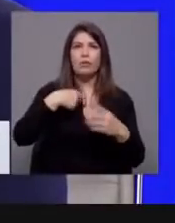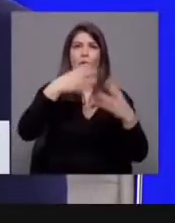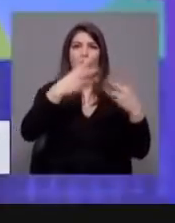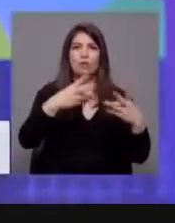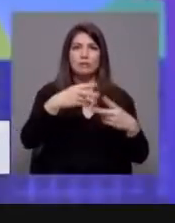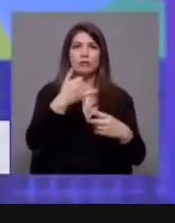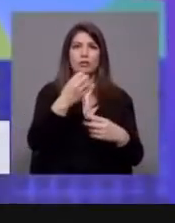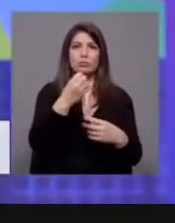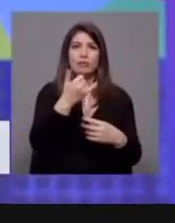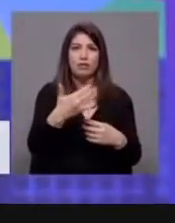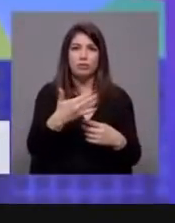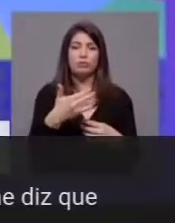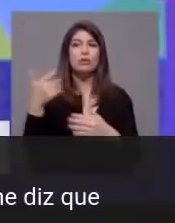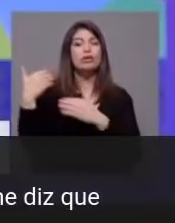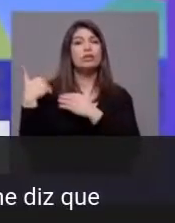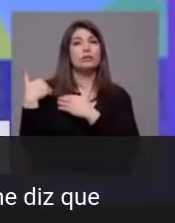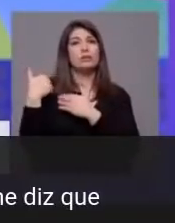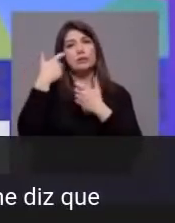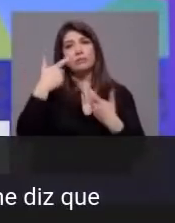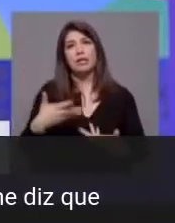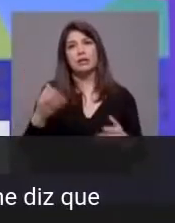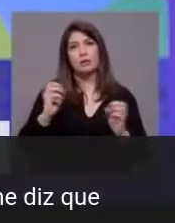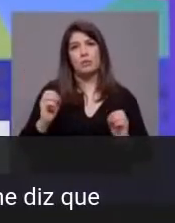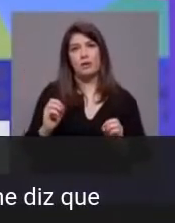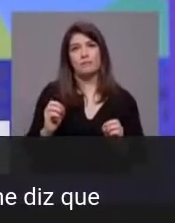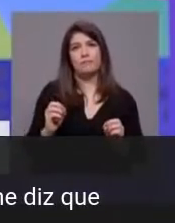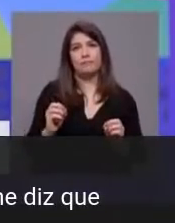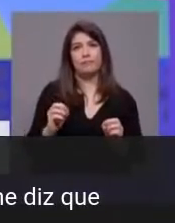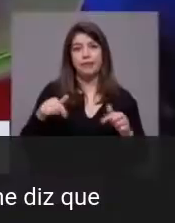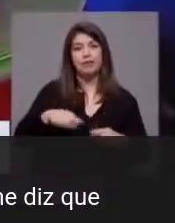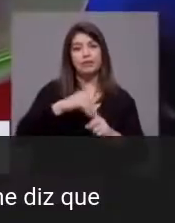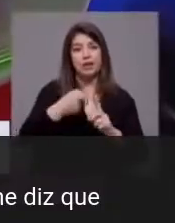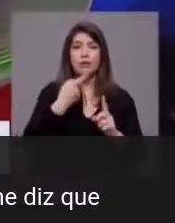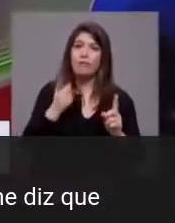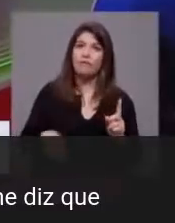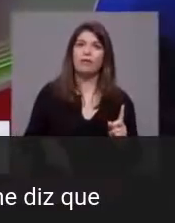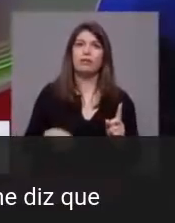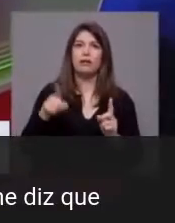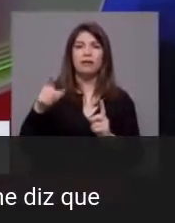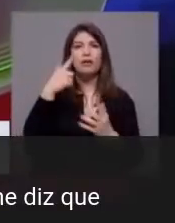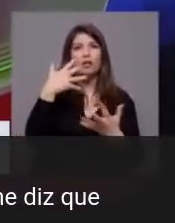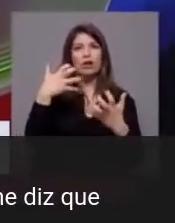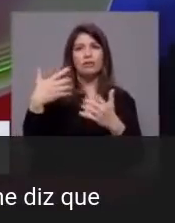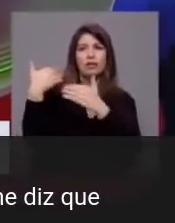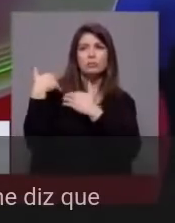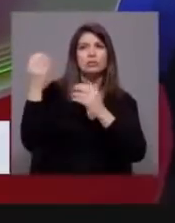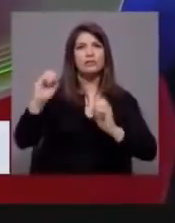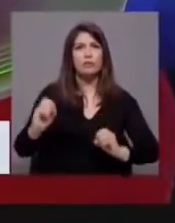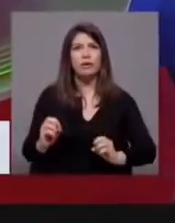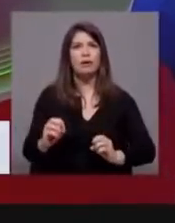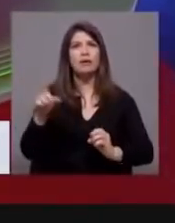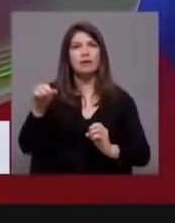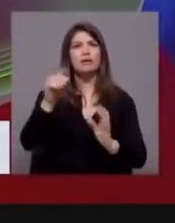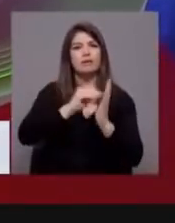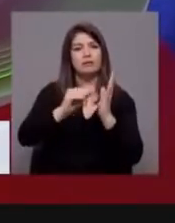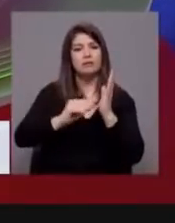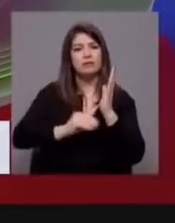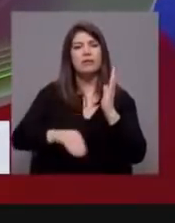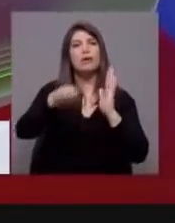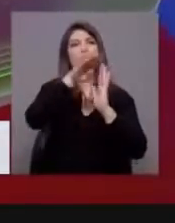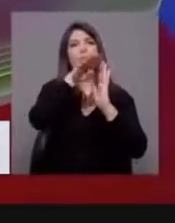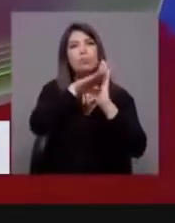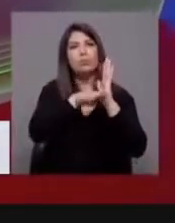responsável. E voltou a não ter este ano que eu não teve uma atitude responsável. E também não é responsável escrever um programa onde diz que tem